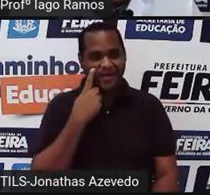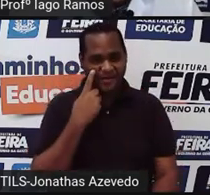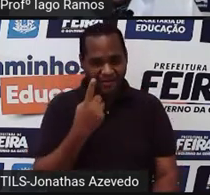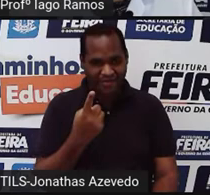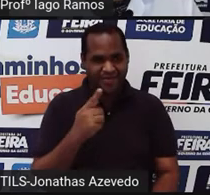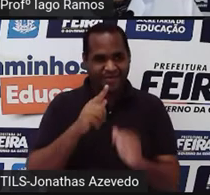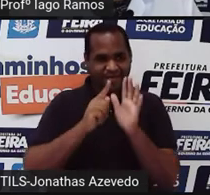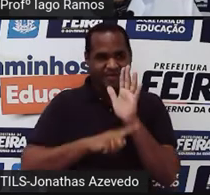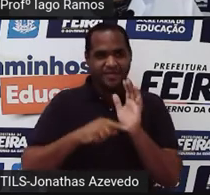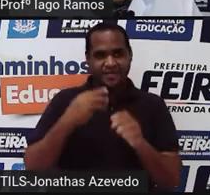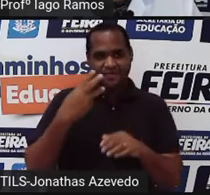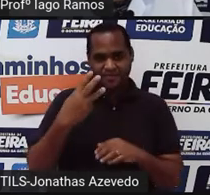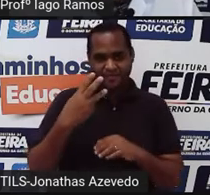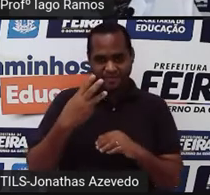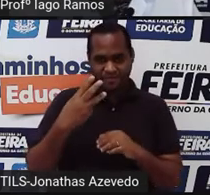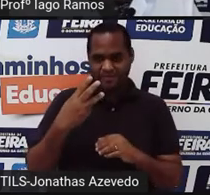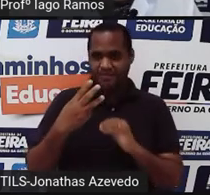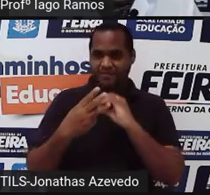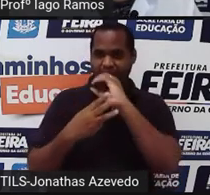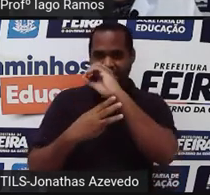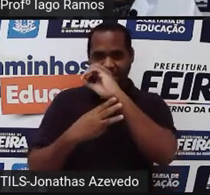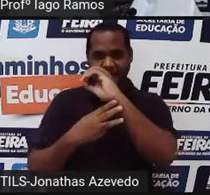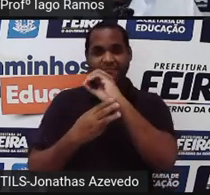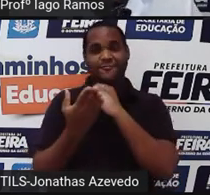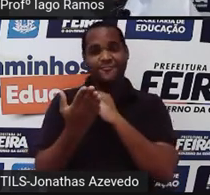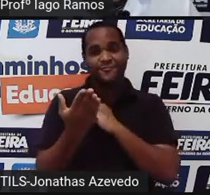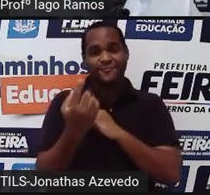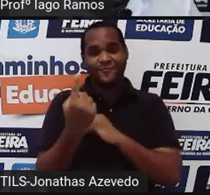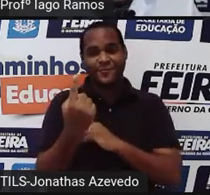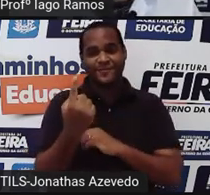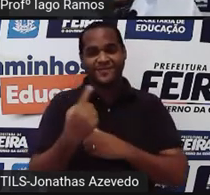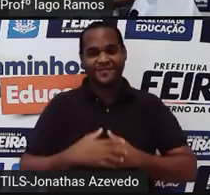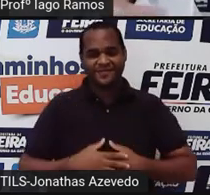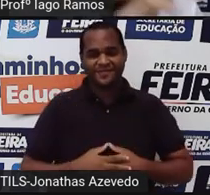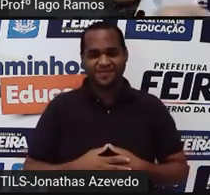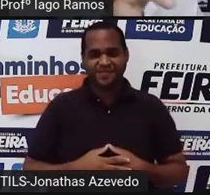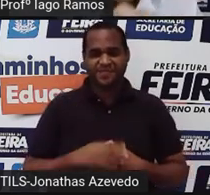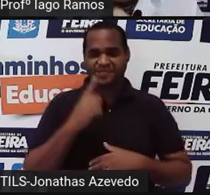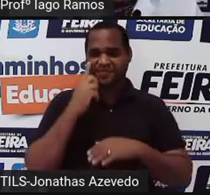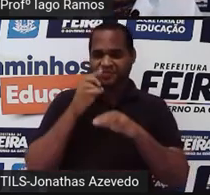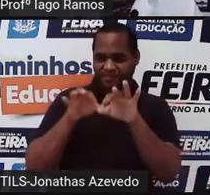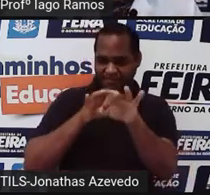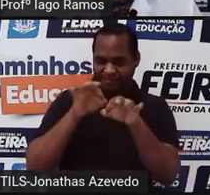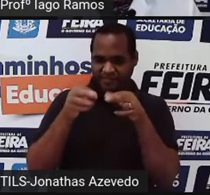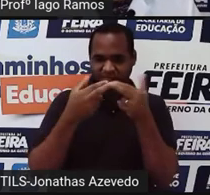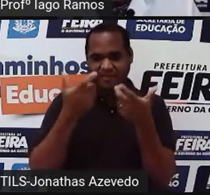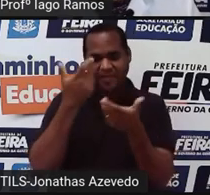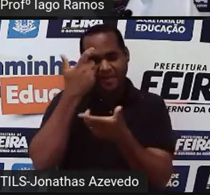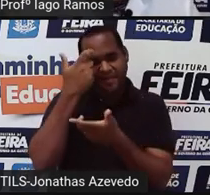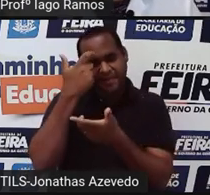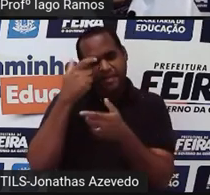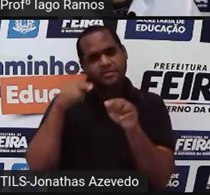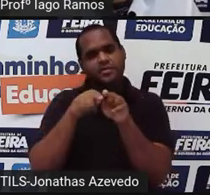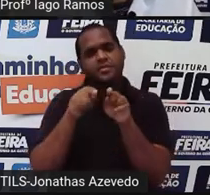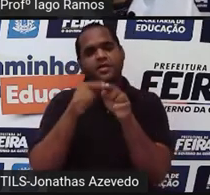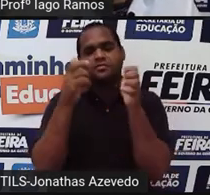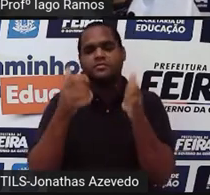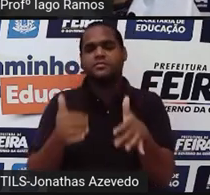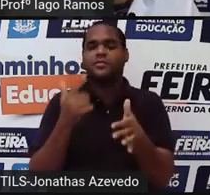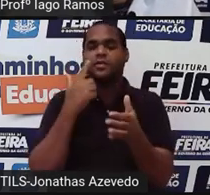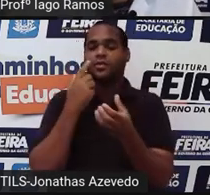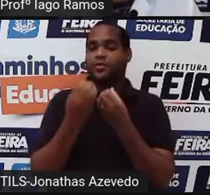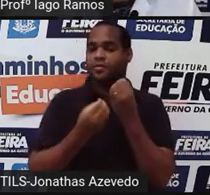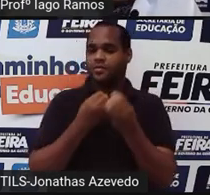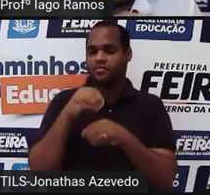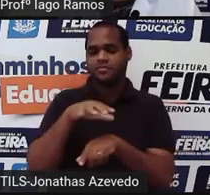negativo, menos 3 elevado a 0 dá 1. Se a gente construir esse mesmo raciocínio que a gente construiu com a base 2,